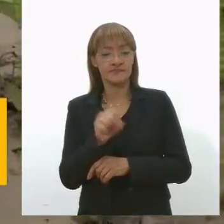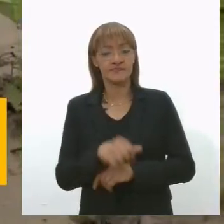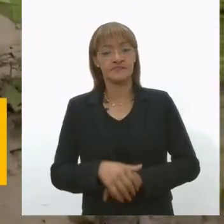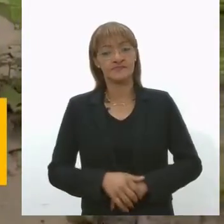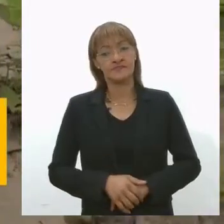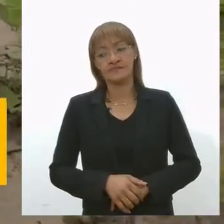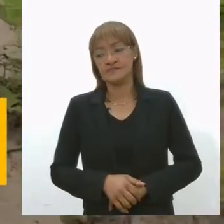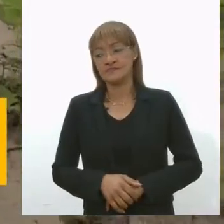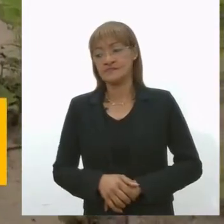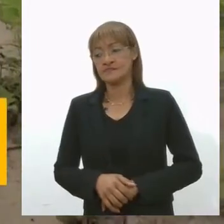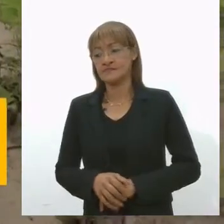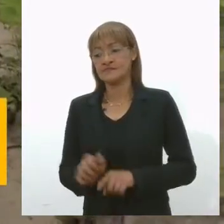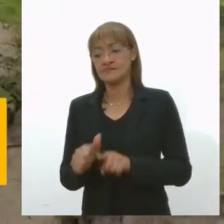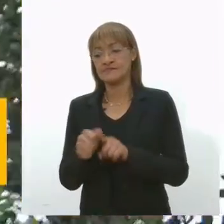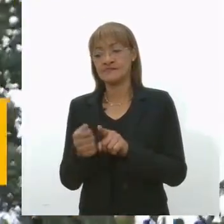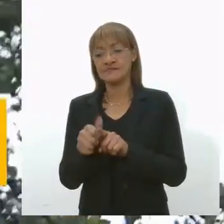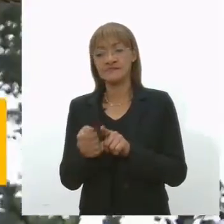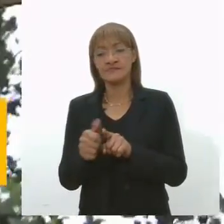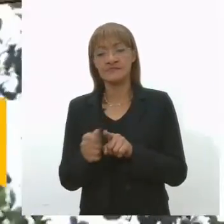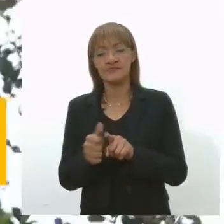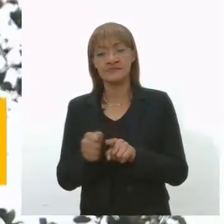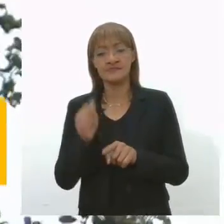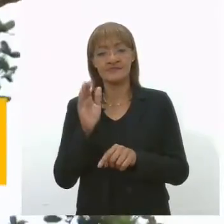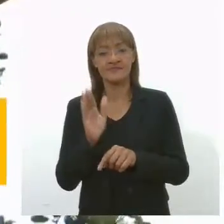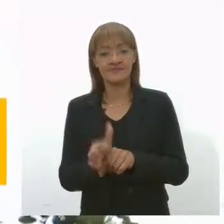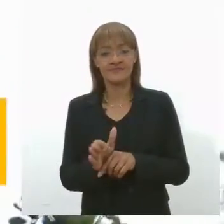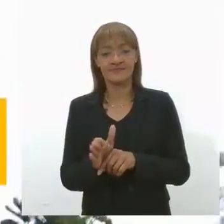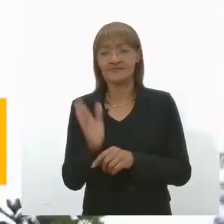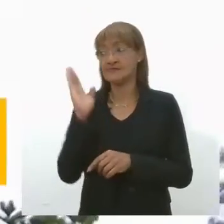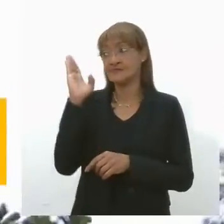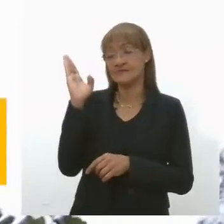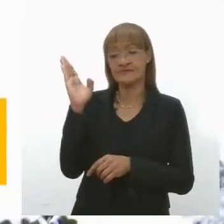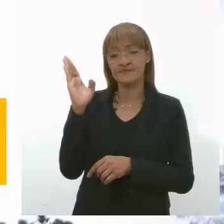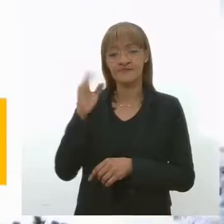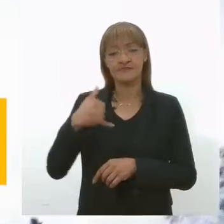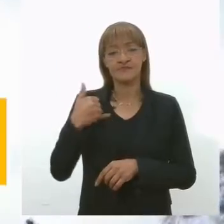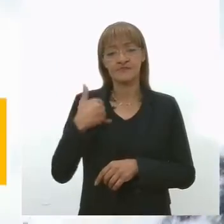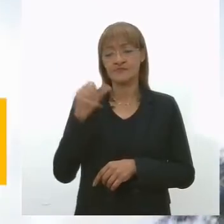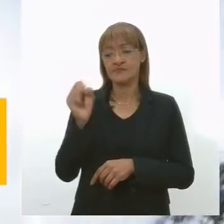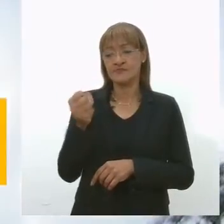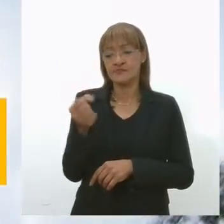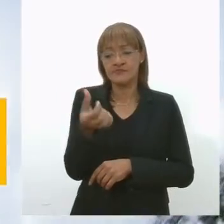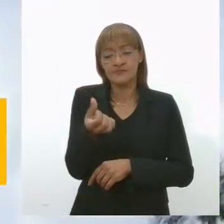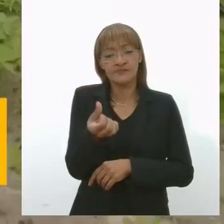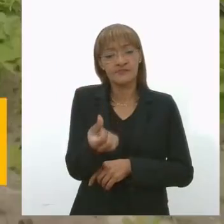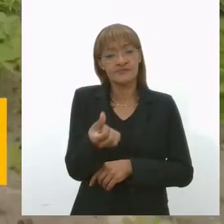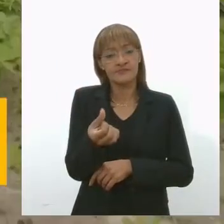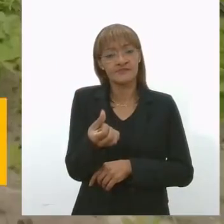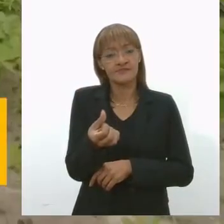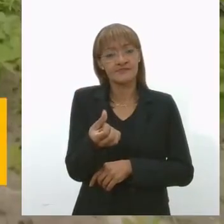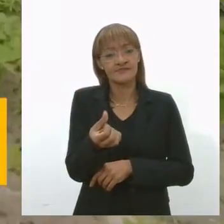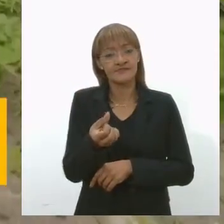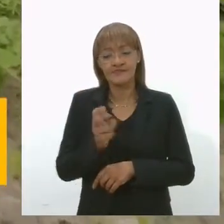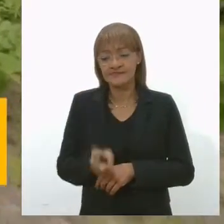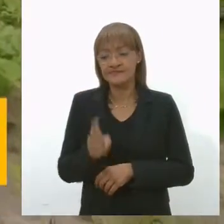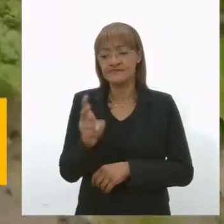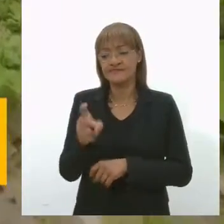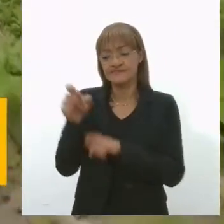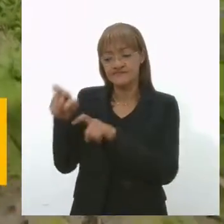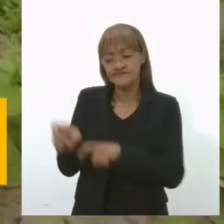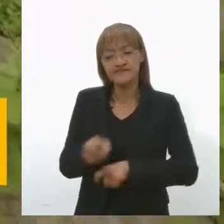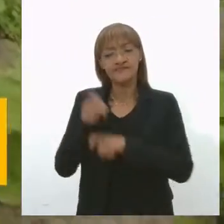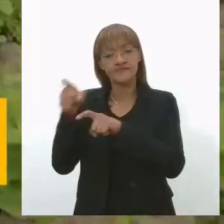Nos deparamos com o senhor Paulino, um agricultor de 86 anos que não consegue ficar longe do campo. Todo o trabalho de